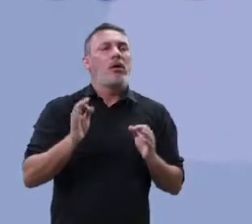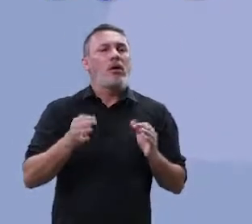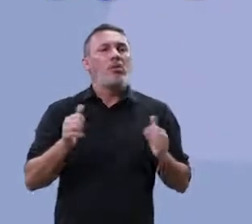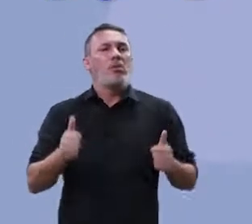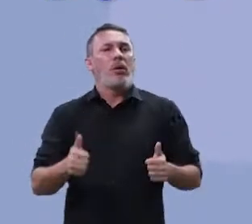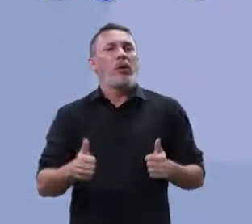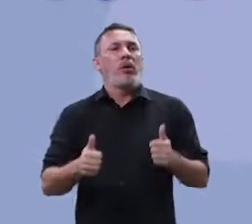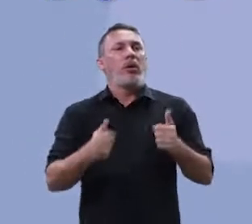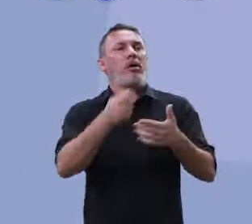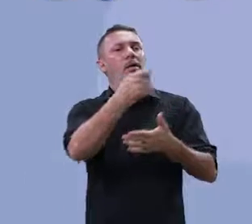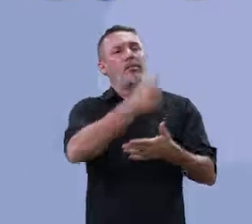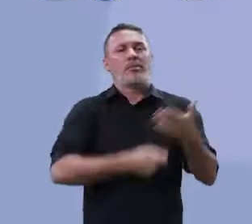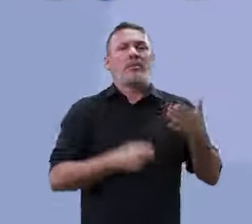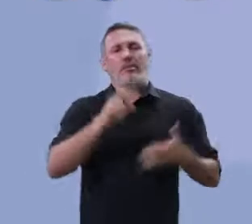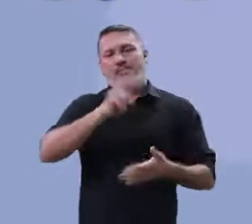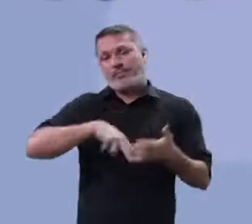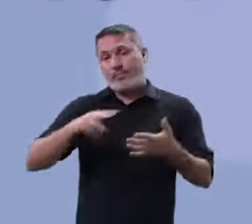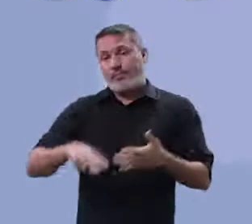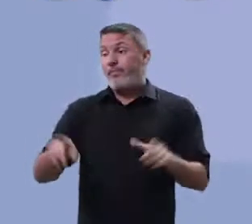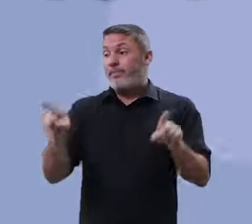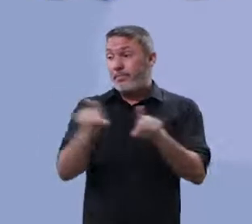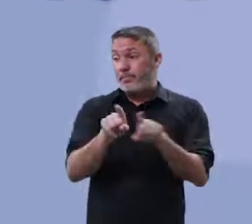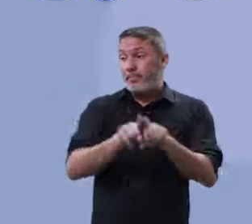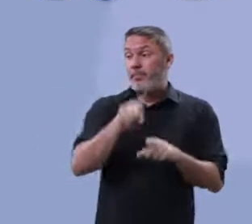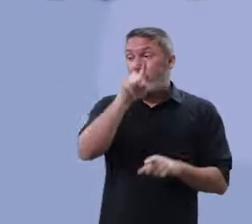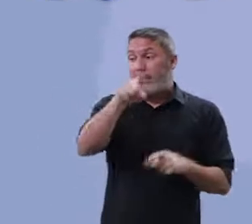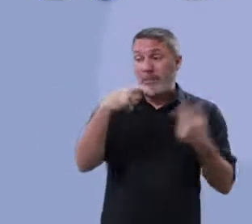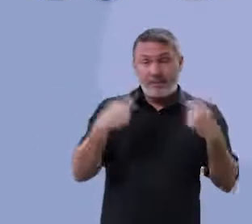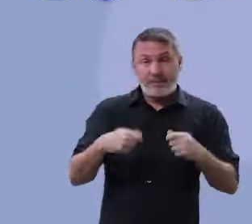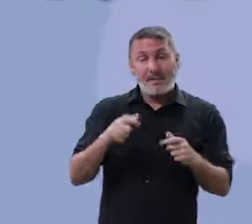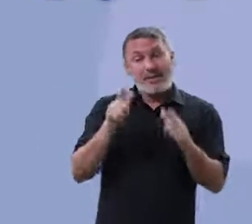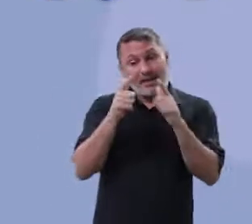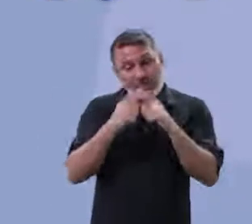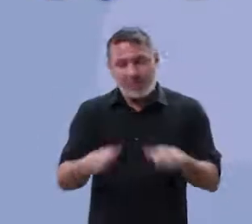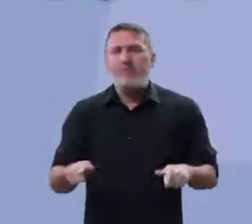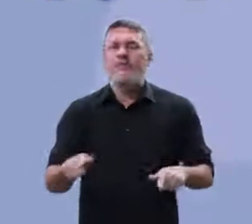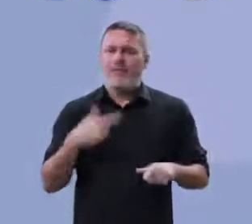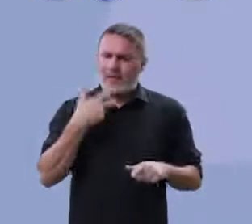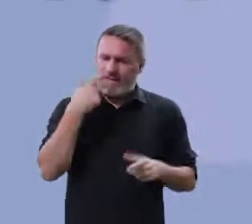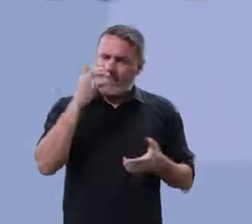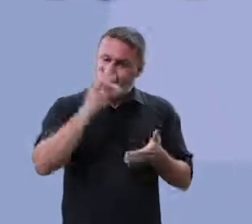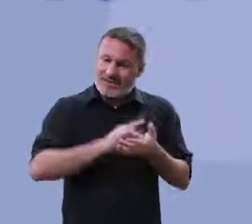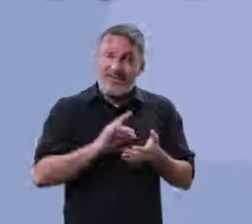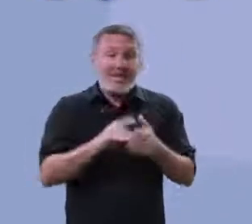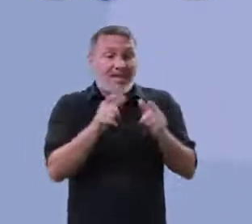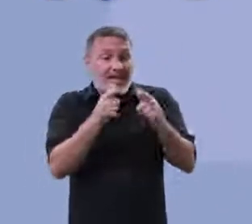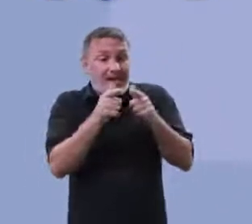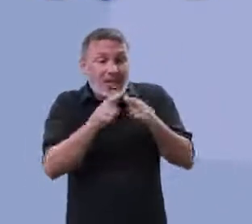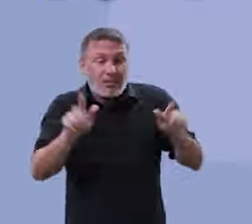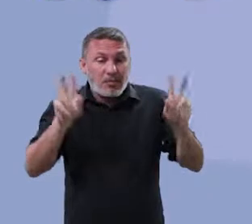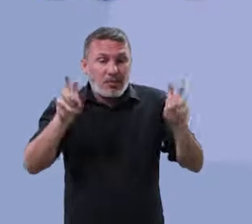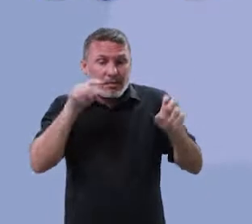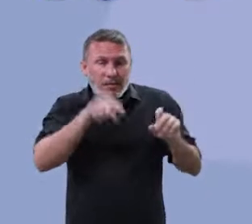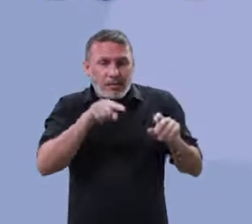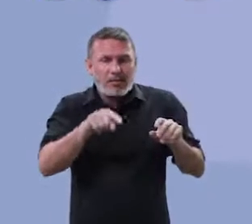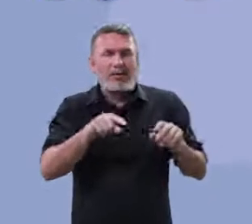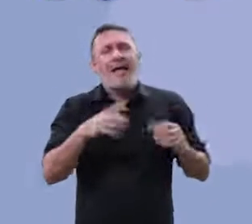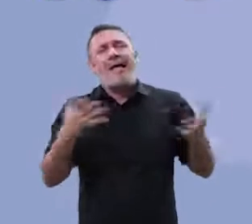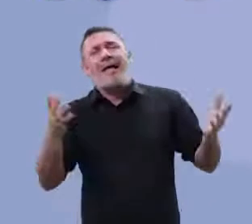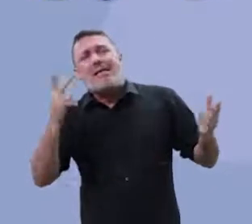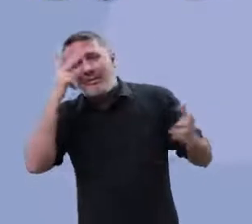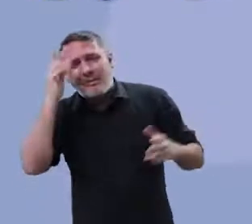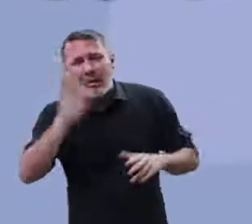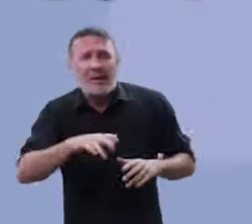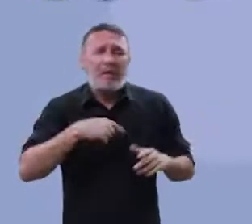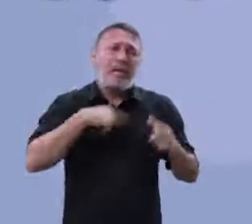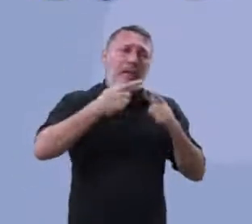essa leitura de redação. Olha, você precisa também, queridos, gramática. Eu vou ser sincero para vocês. Gramática não é tão...